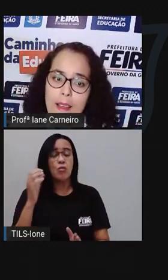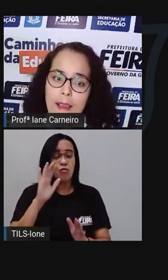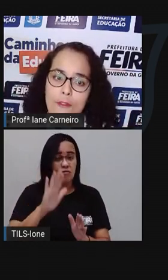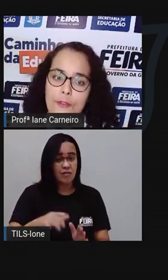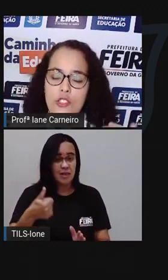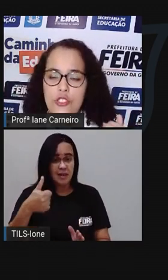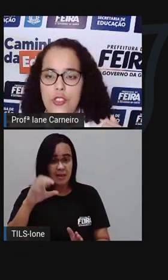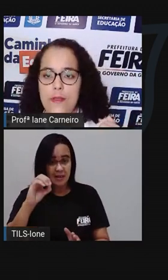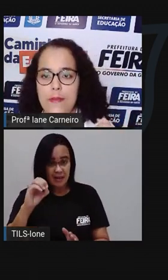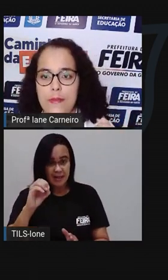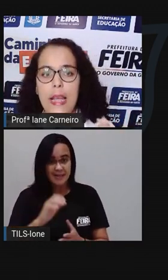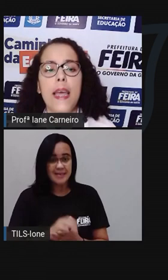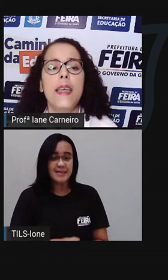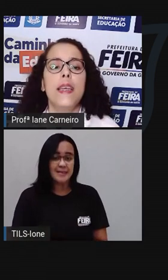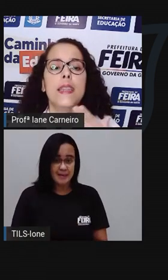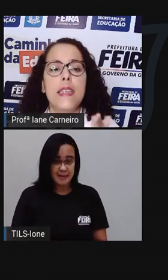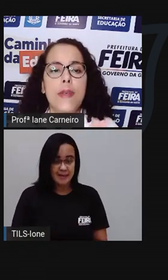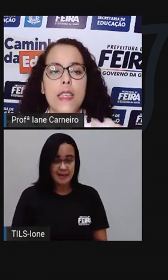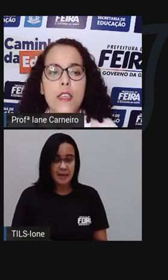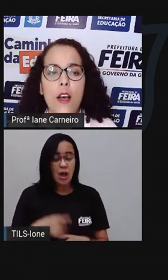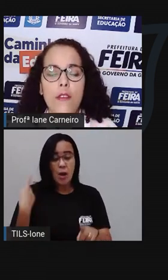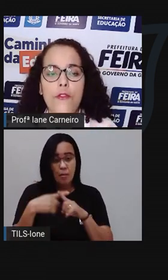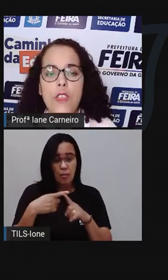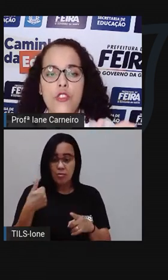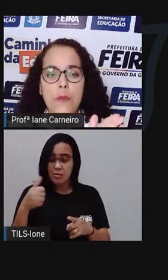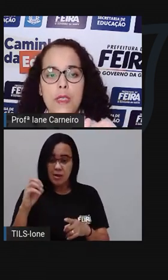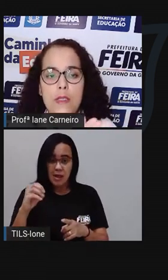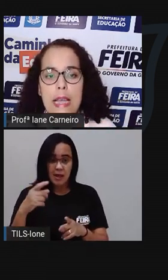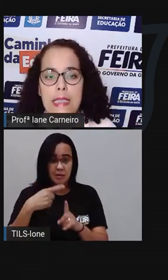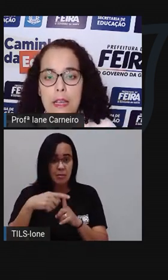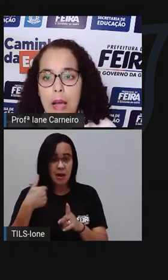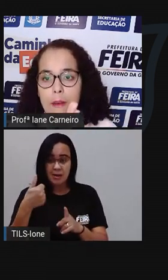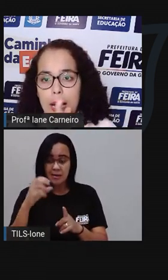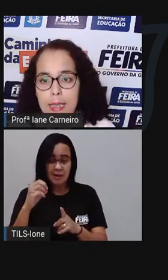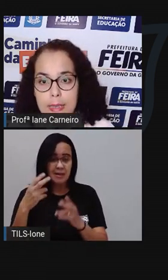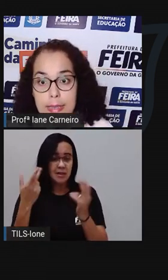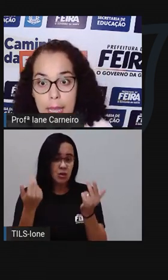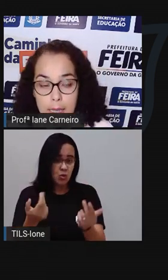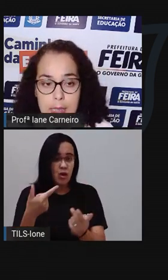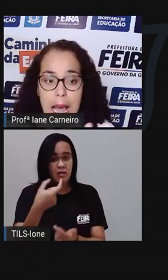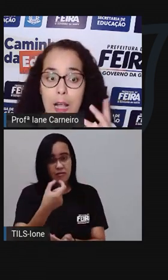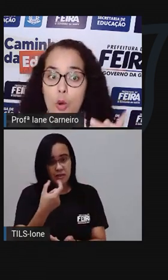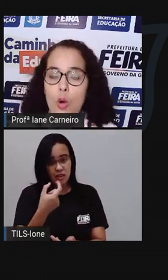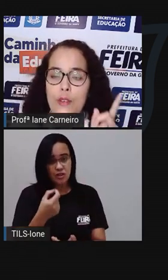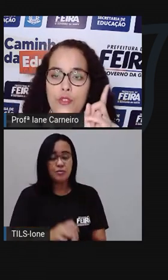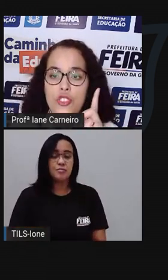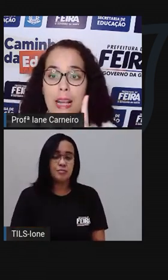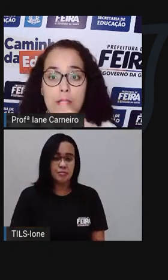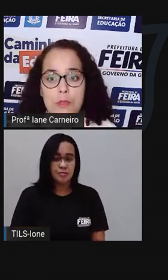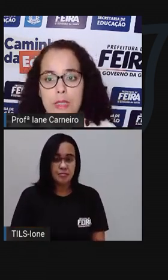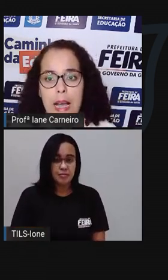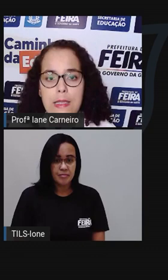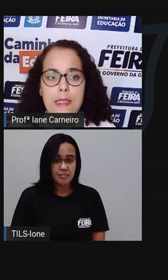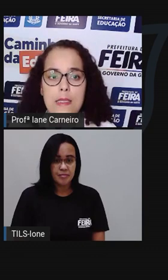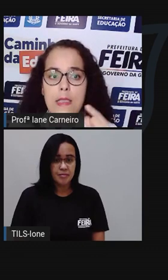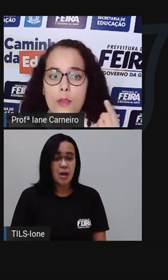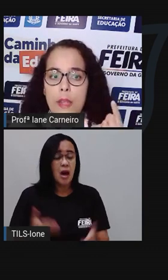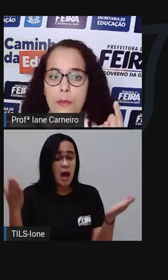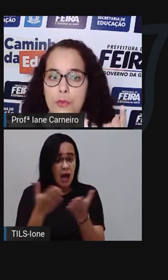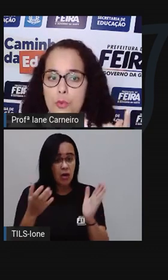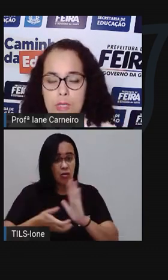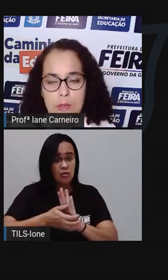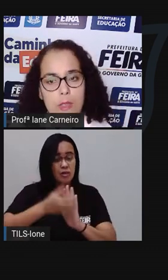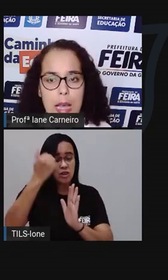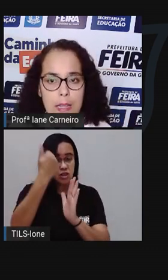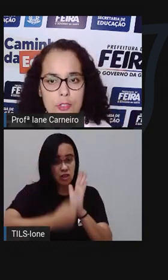20, né? Então, aqui, 20 menos 10 é igual a 10. Agora, eu vou tirar as unidades. Se eu